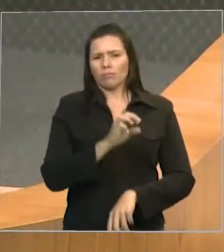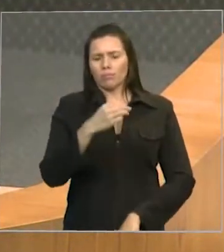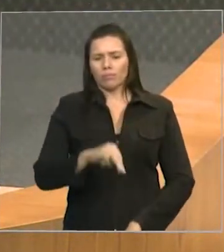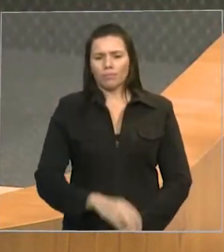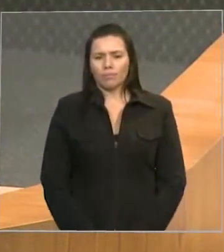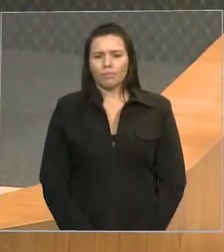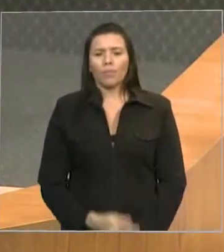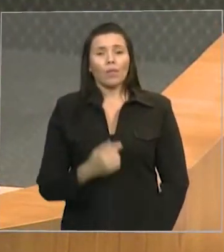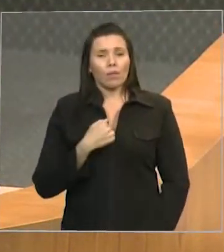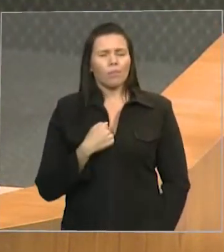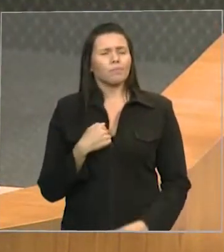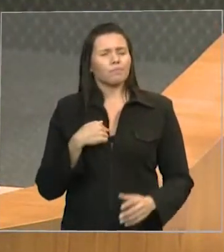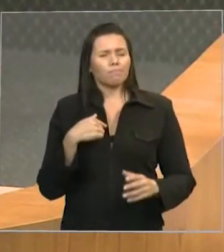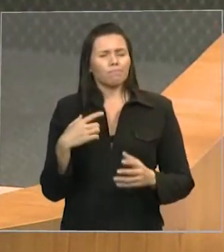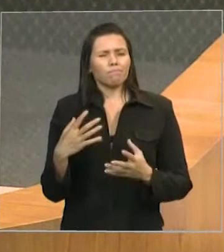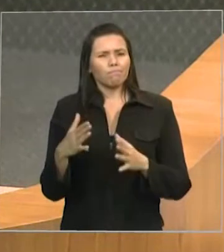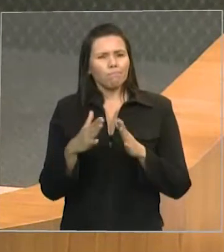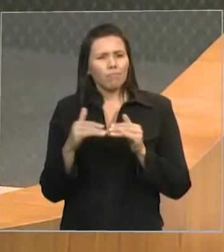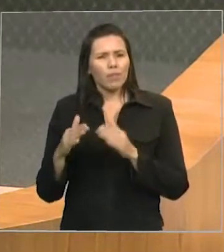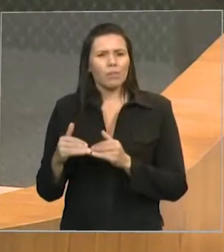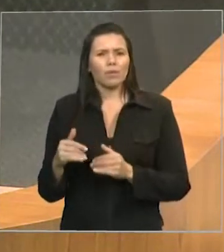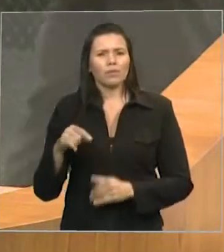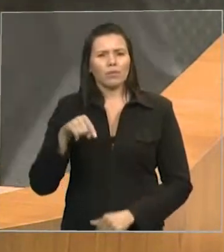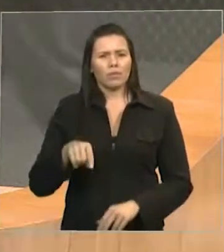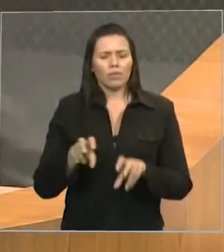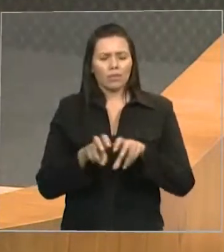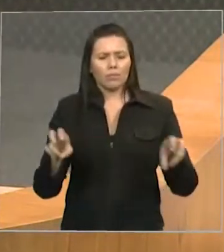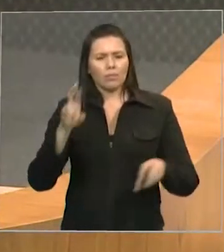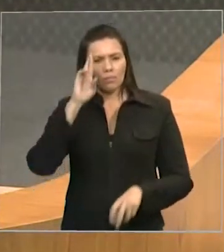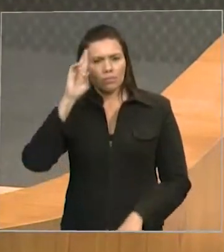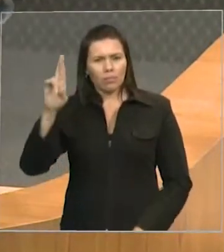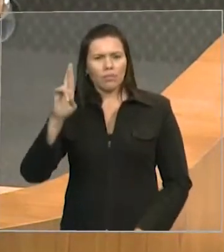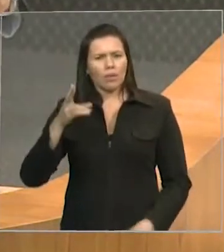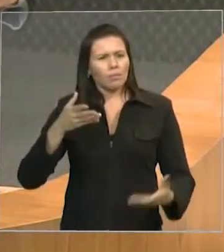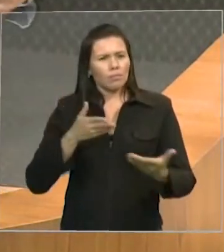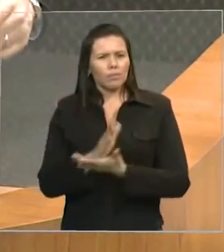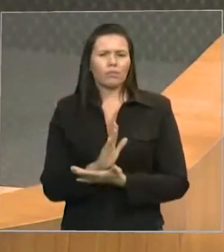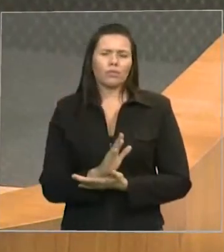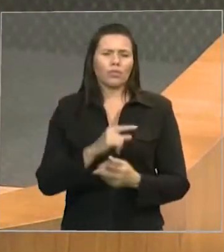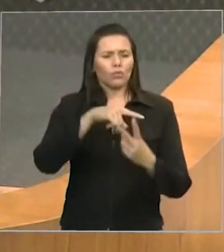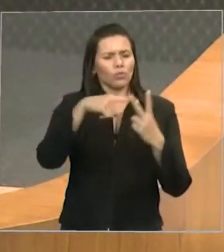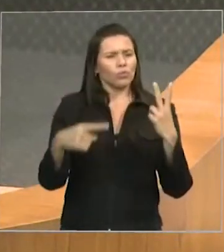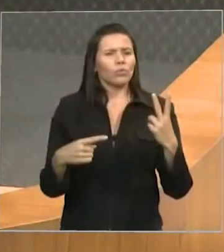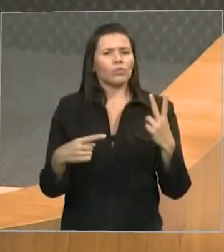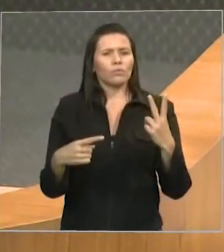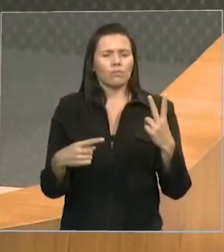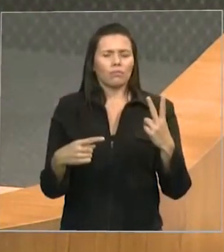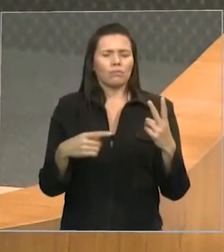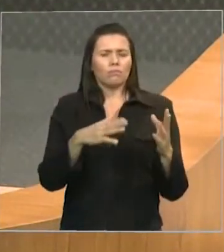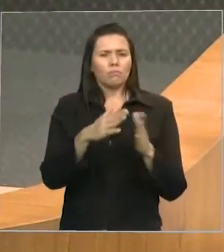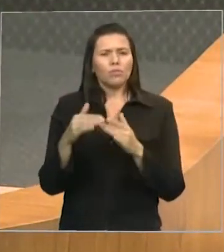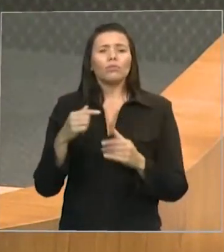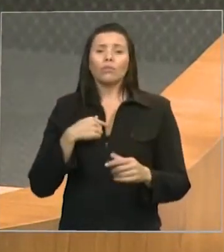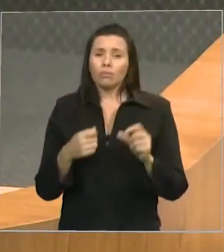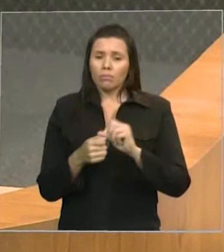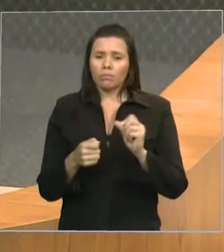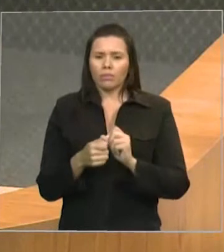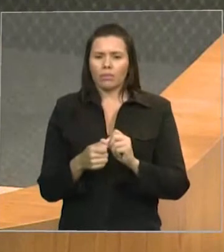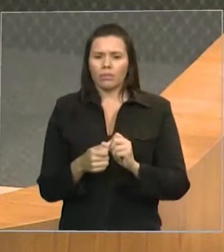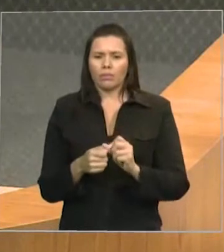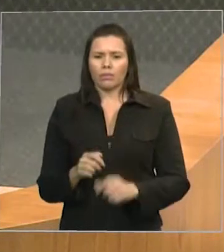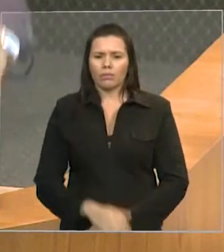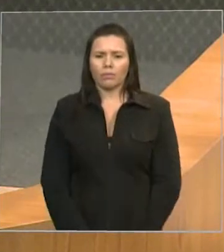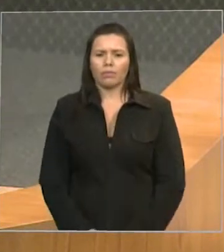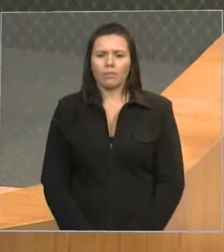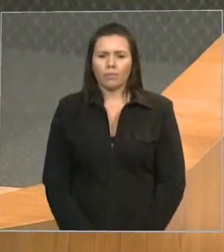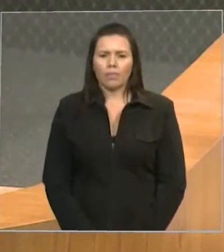esses dois requerimentos e que esses requerimentos de pedido de informação, baseado na lei, que o próprio governador